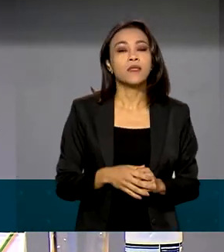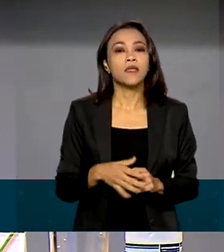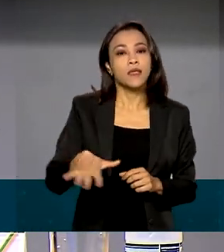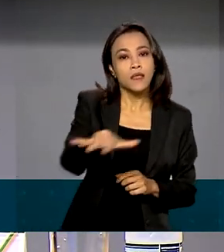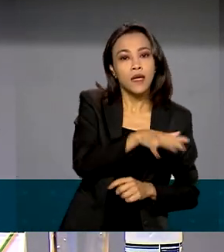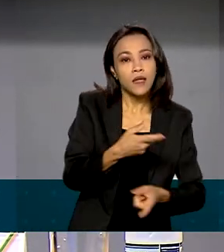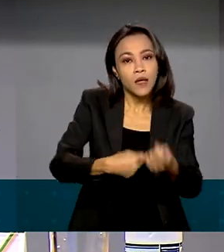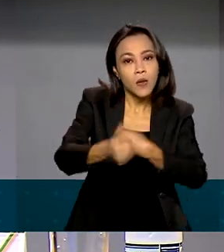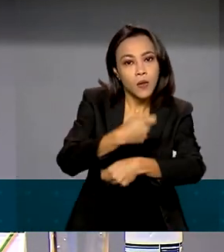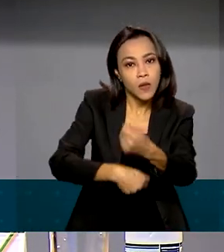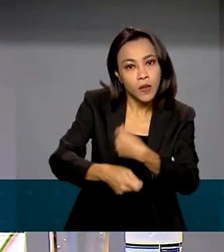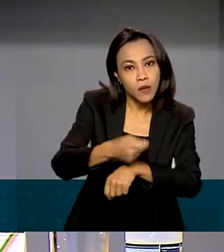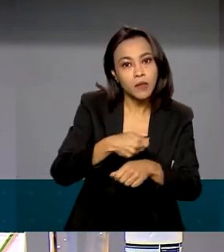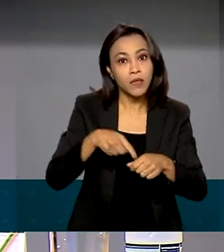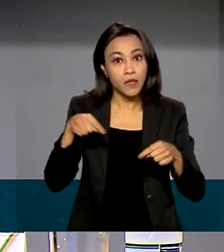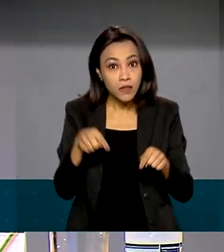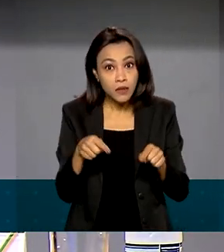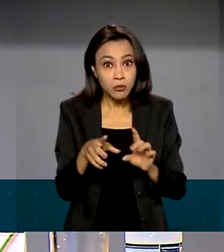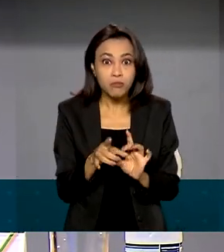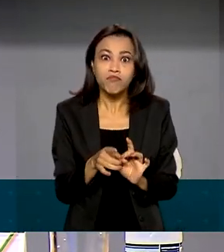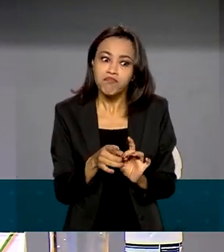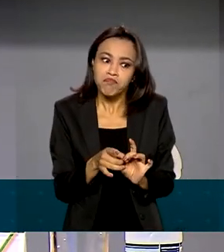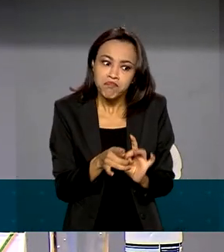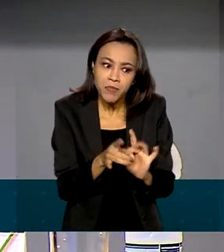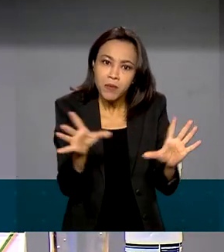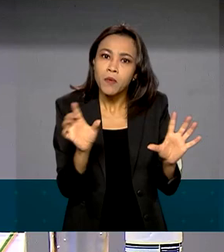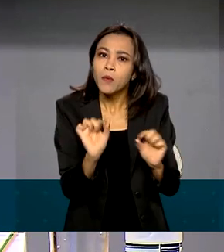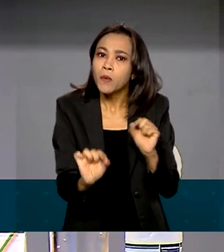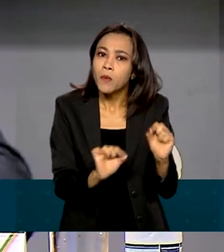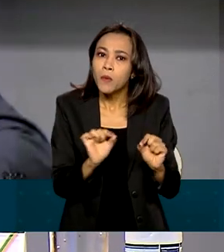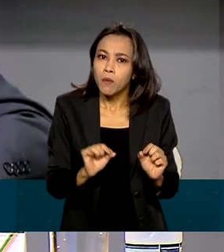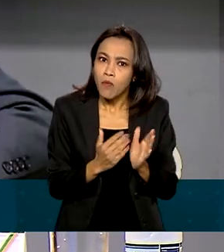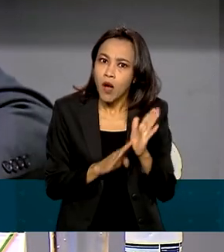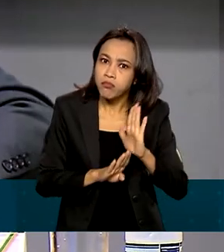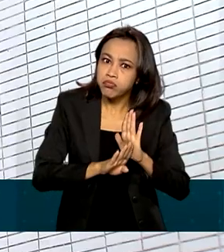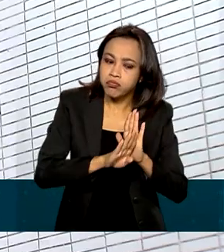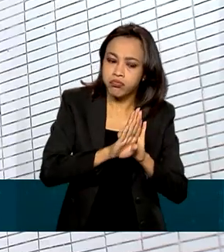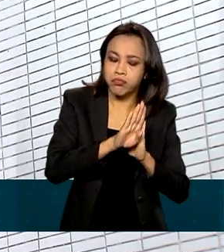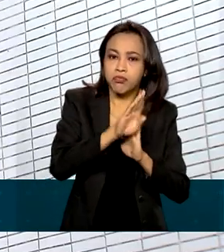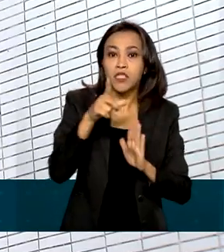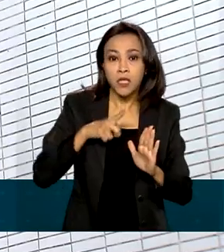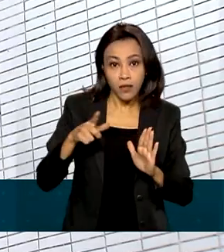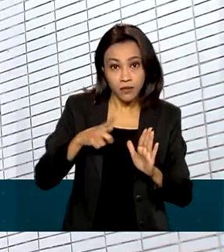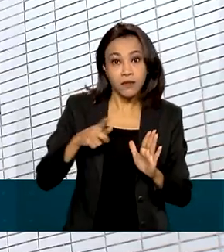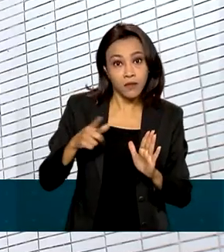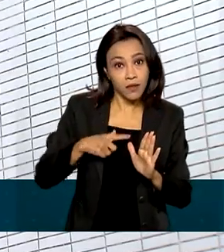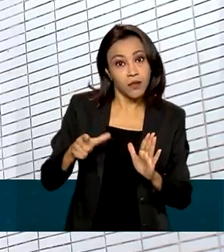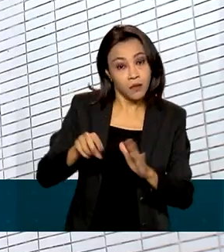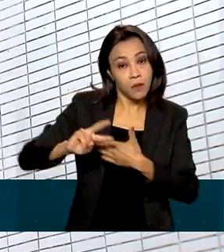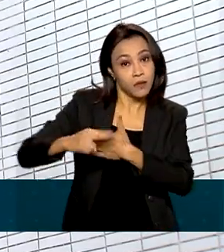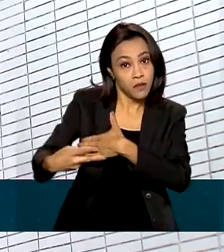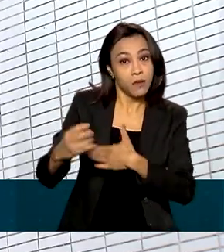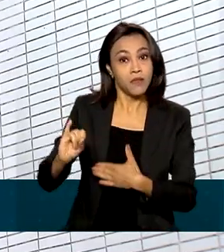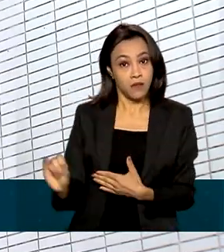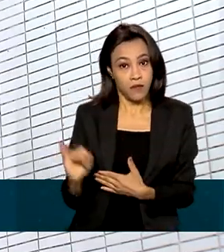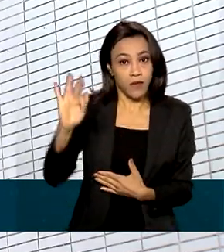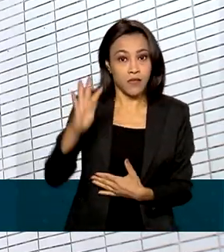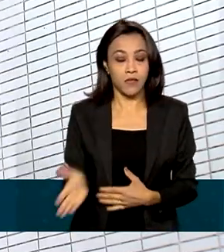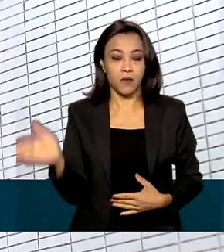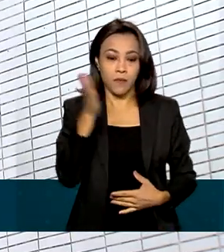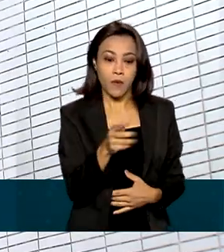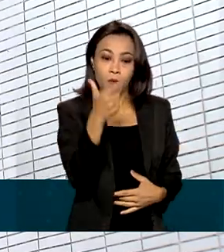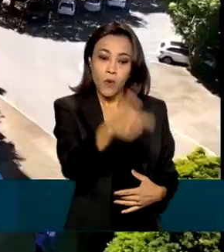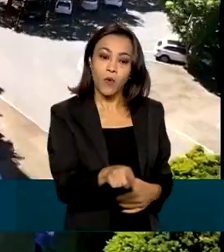e isso está nos permitindo um crescimento que também já tem impacto na inflação. O Ministério da Economia também anunciou um bloqueio